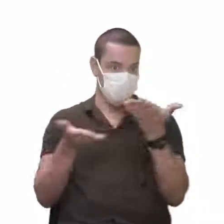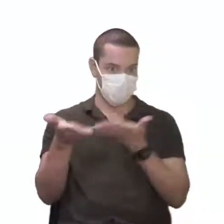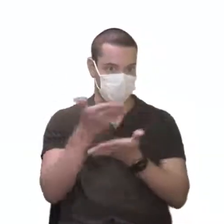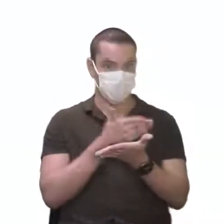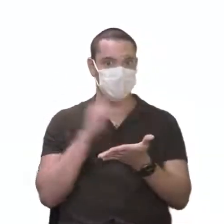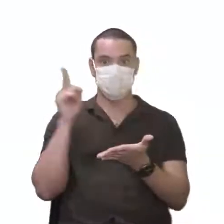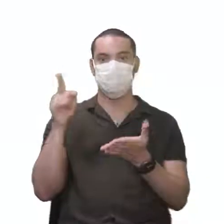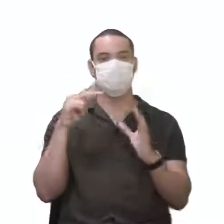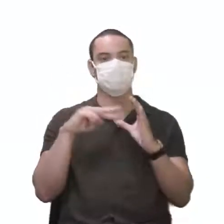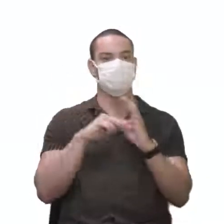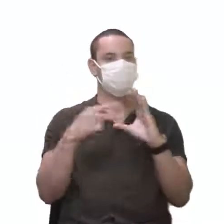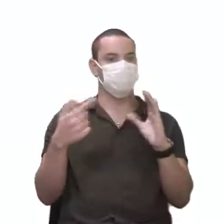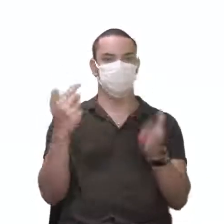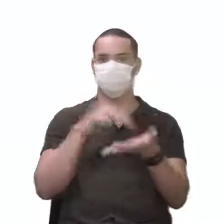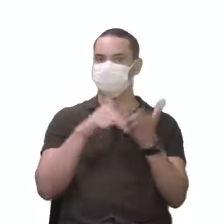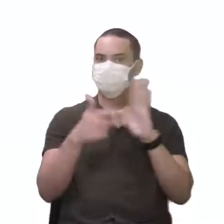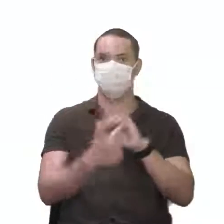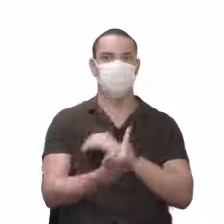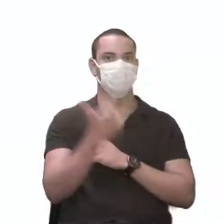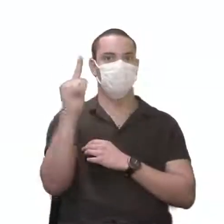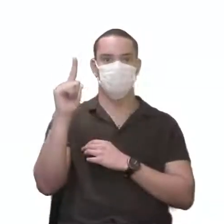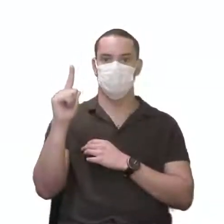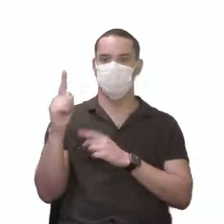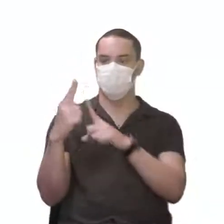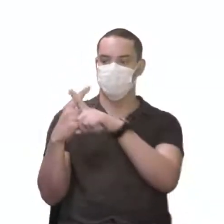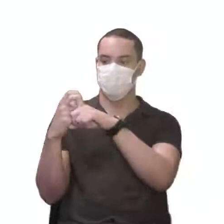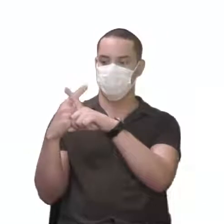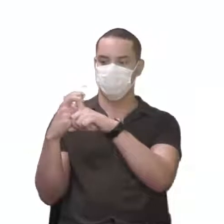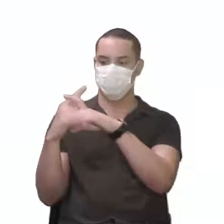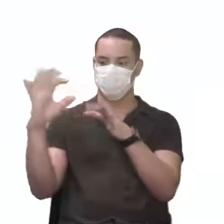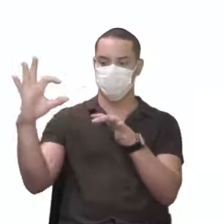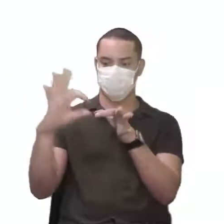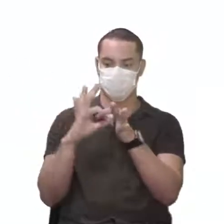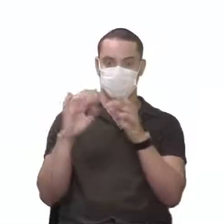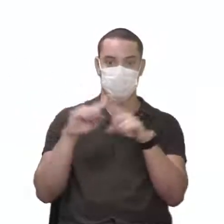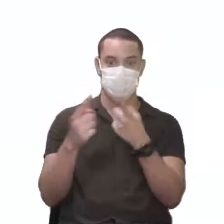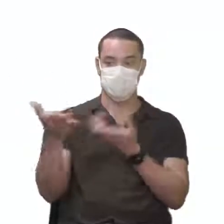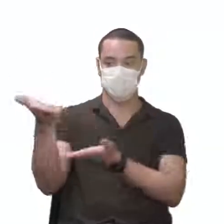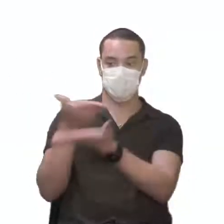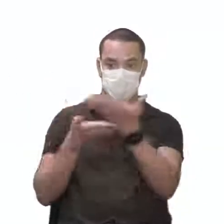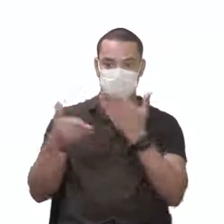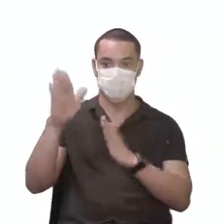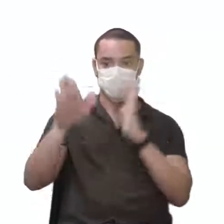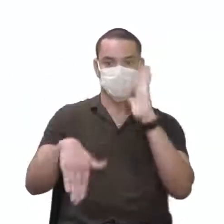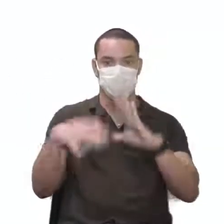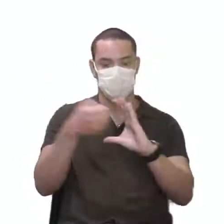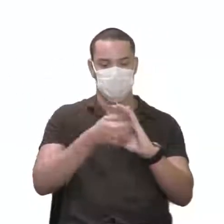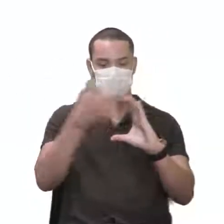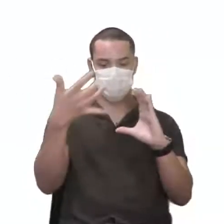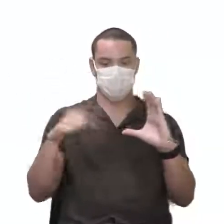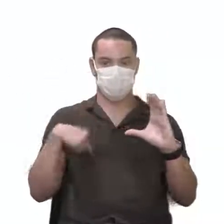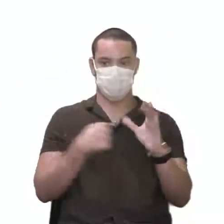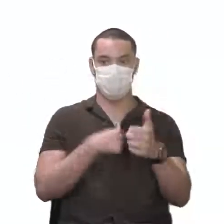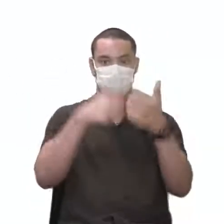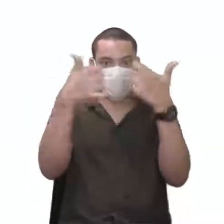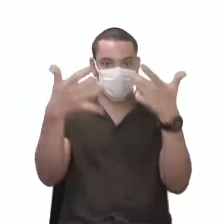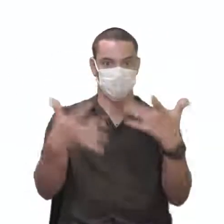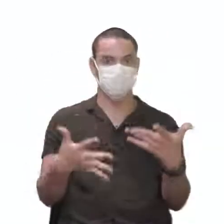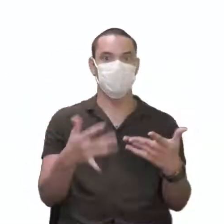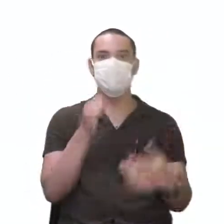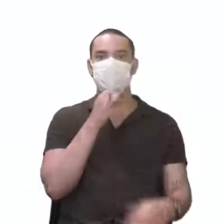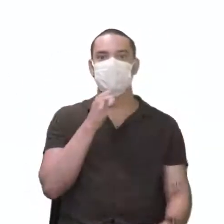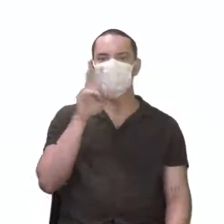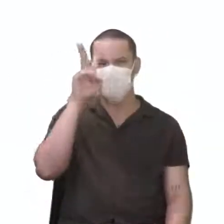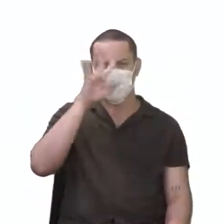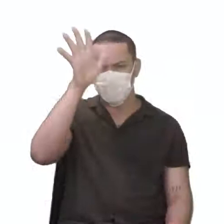Esses alelos não correspondem ao mesmo cromossomo, mas eles vão interagir determinando uma característica que a gente falou lá na Cristas dos